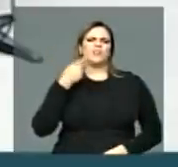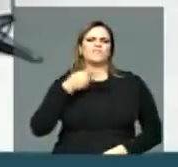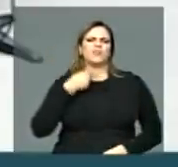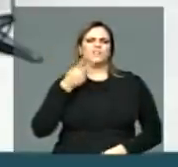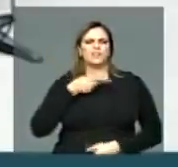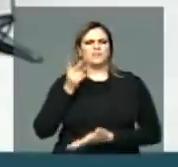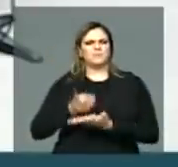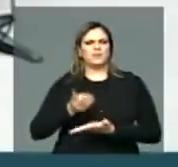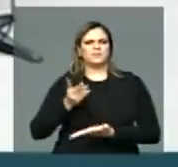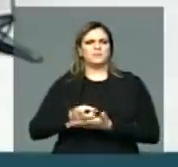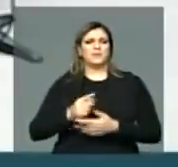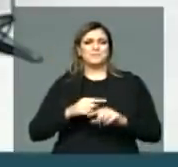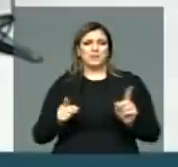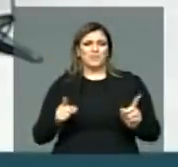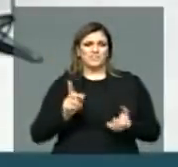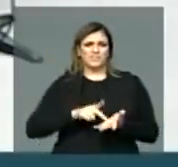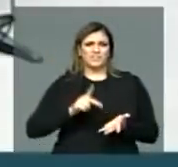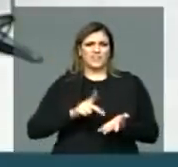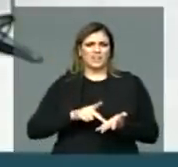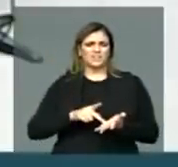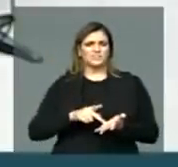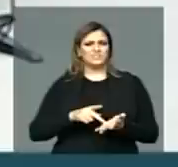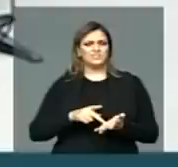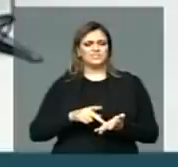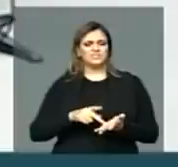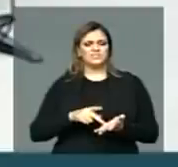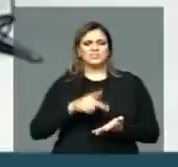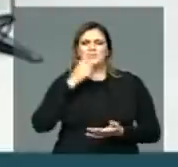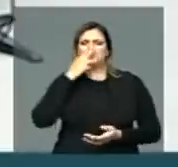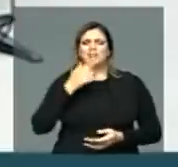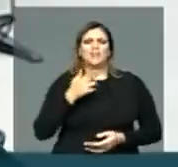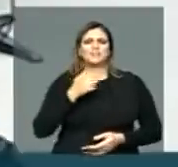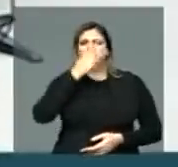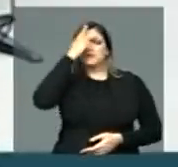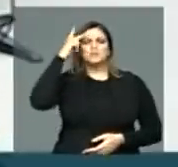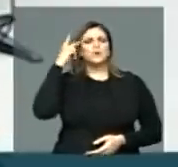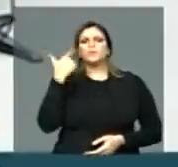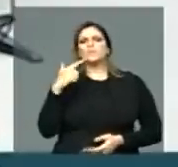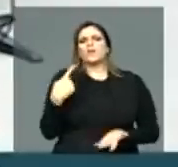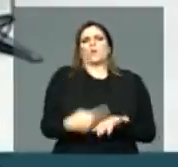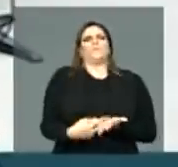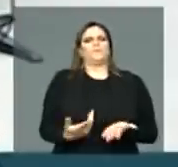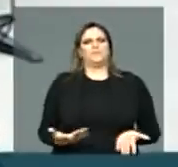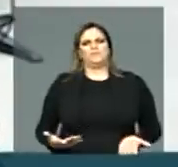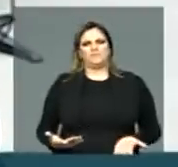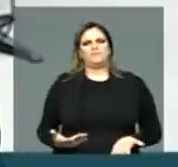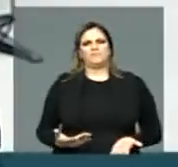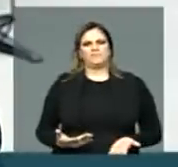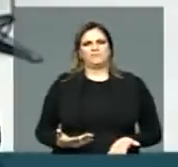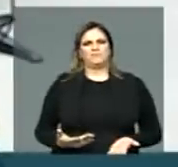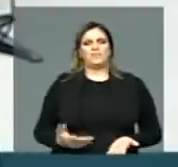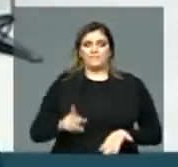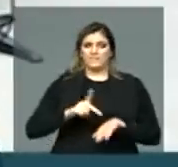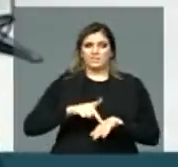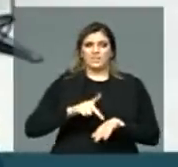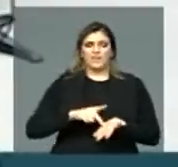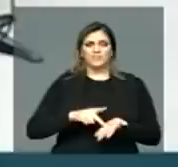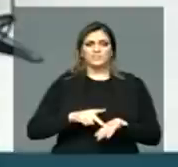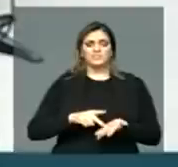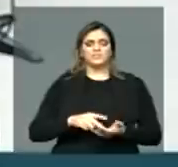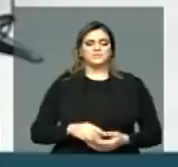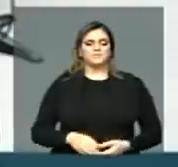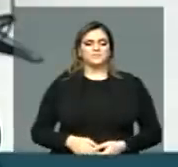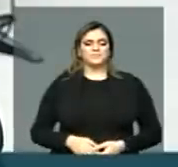Mas é discurso, é o discursômetro. Então, na verdade, a